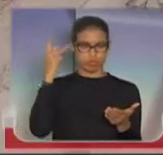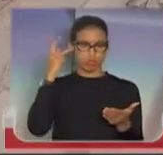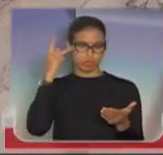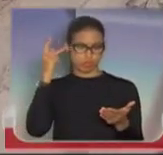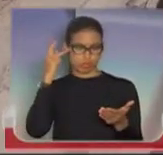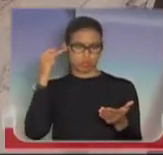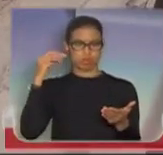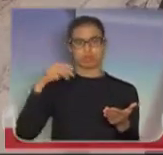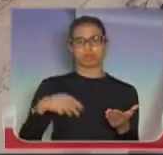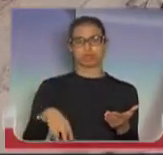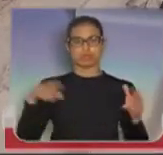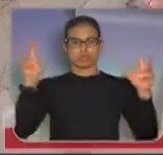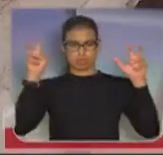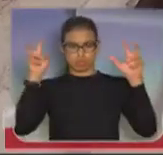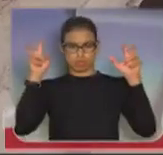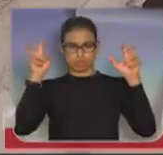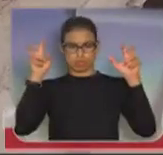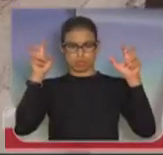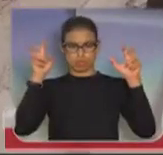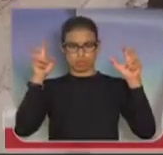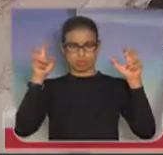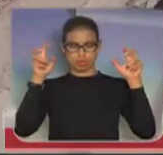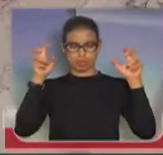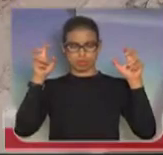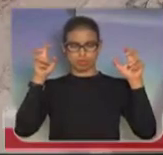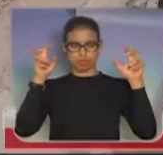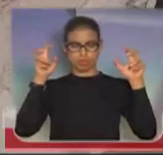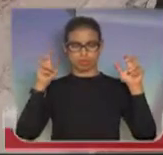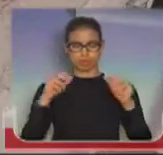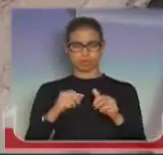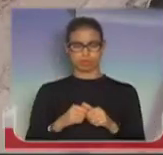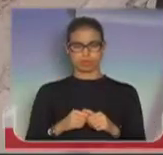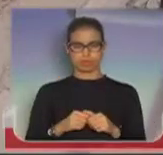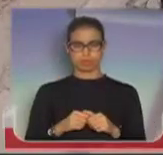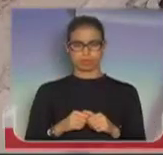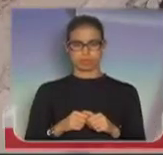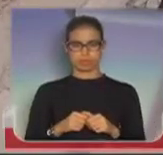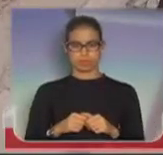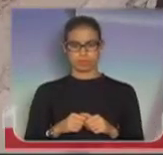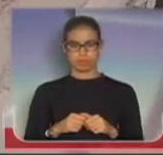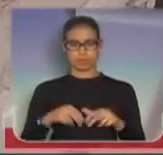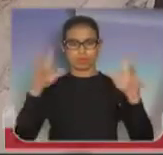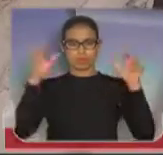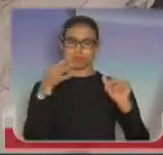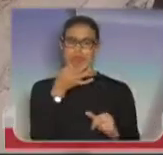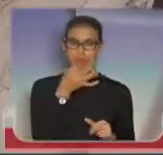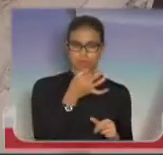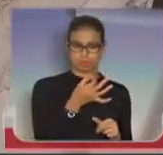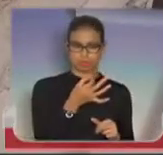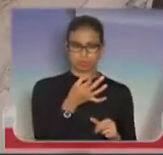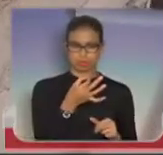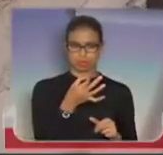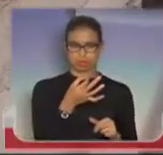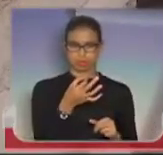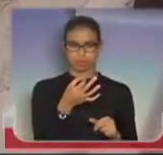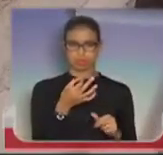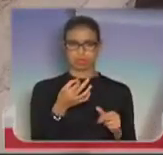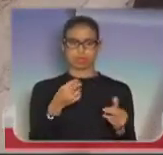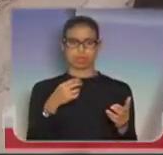matéria sobre a matéria opinião, aqui um